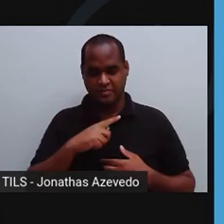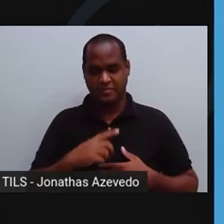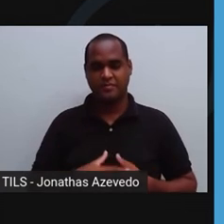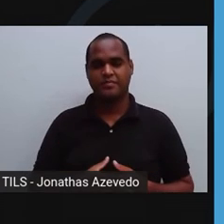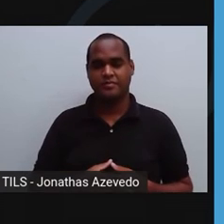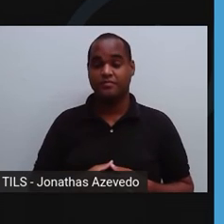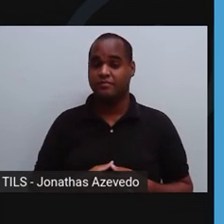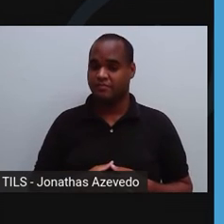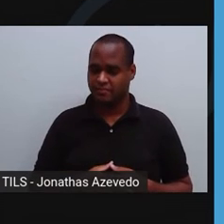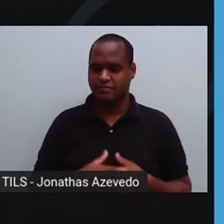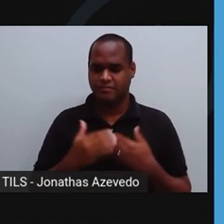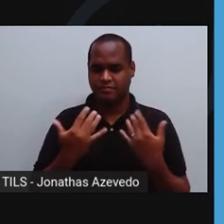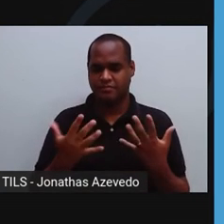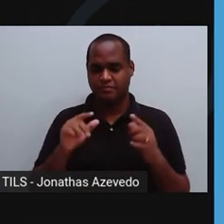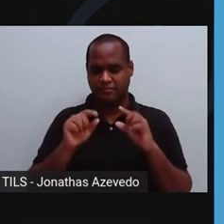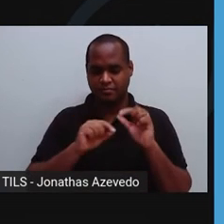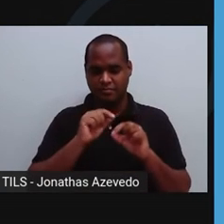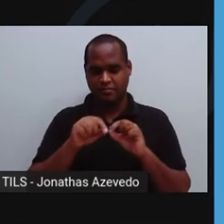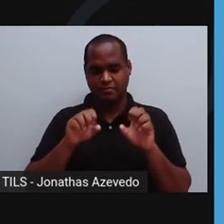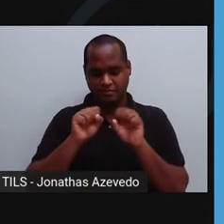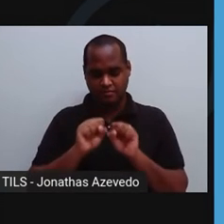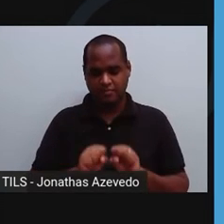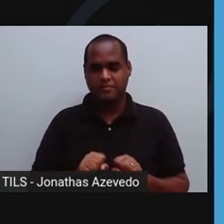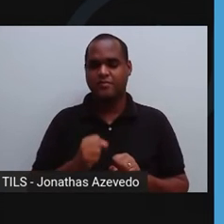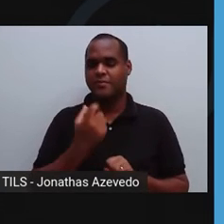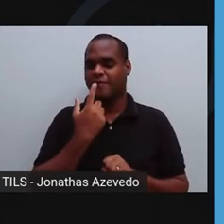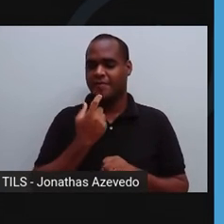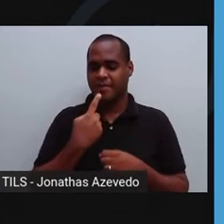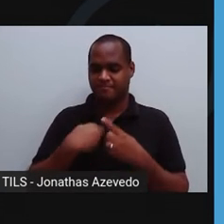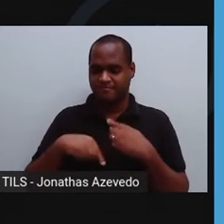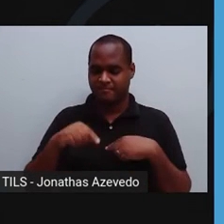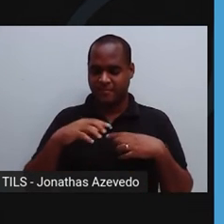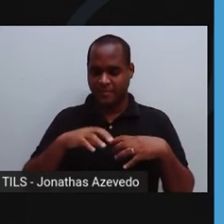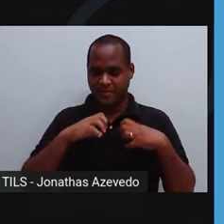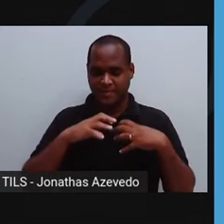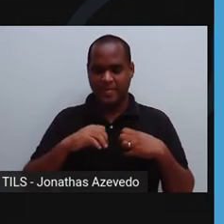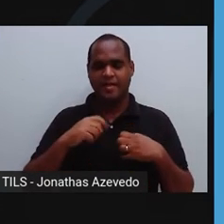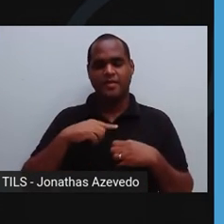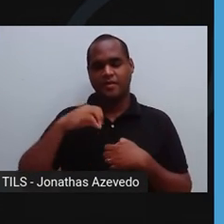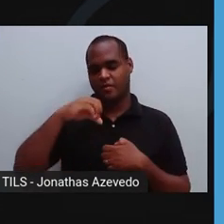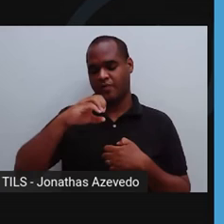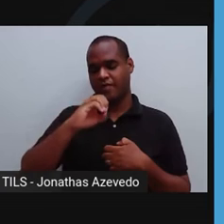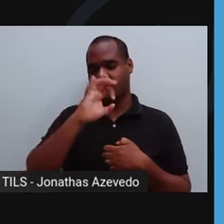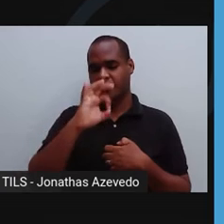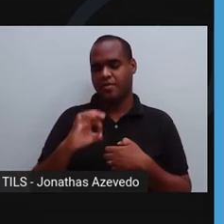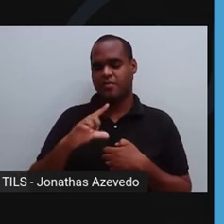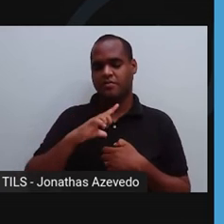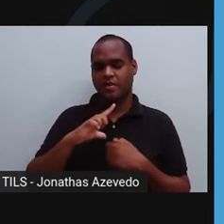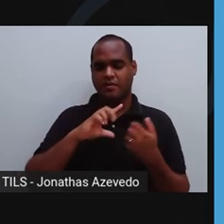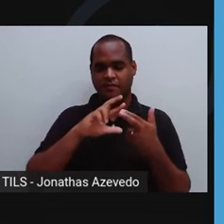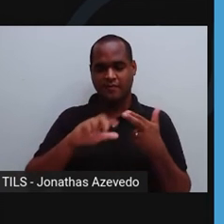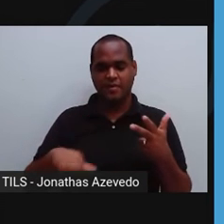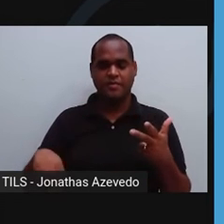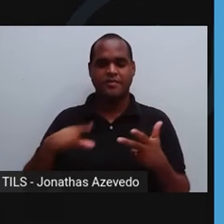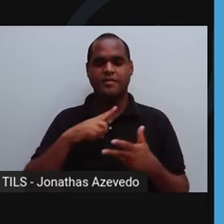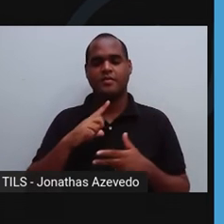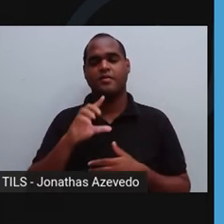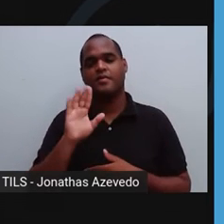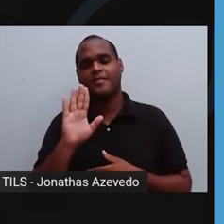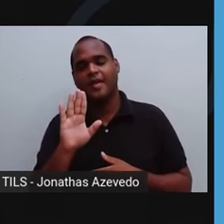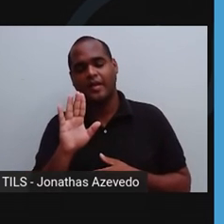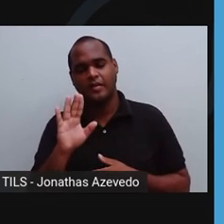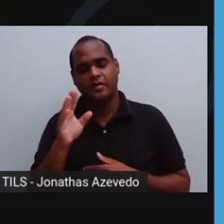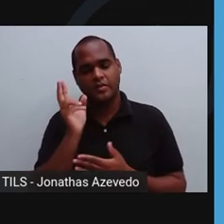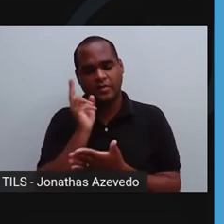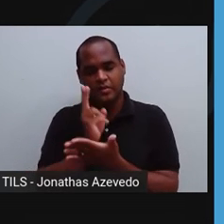E para isso, o próprio sistema sanguíneo reabsorve aqueles 90% dessa sujidade, mas sempre